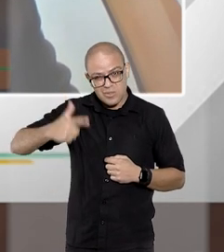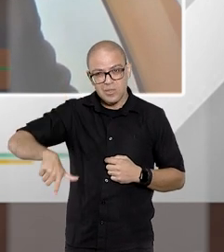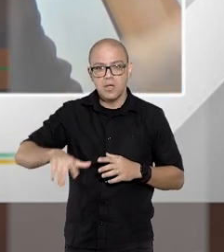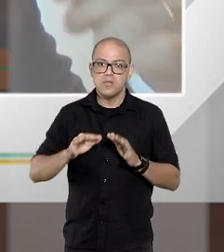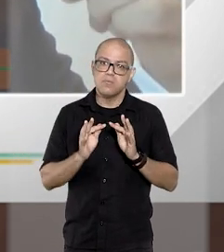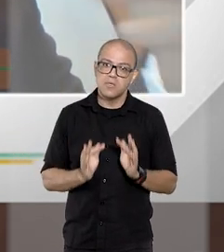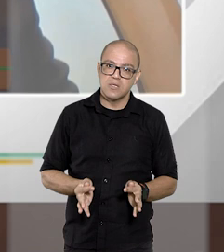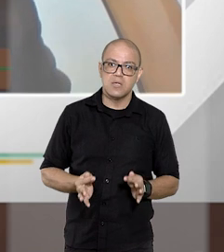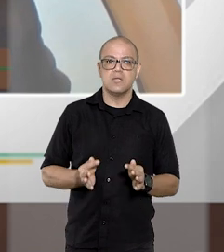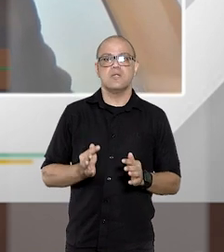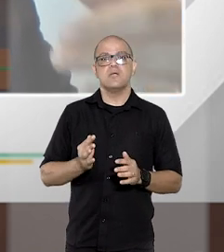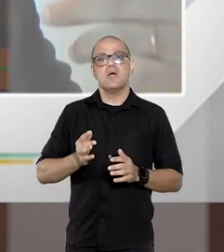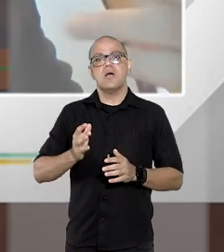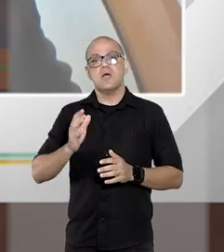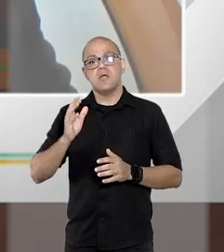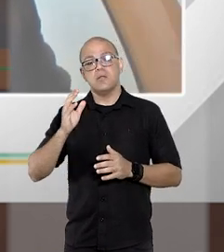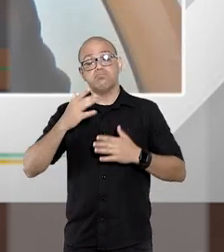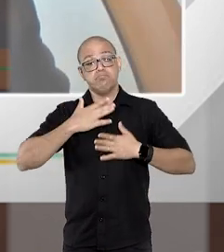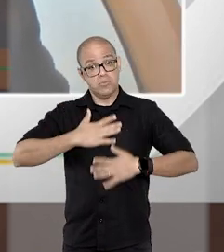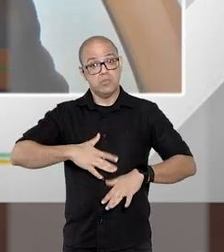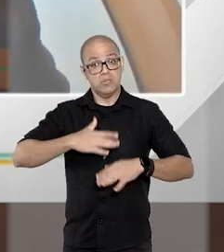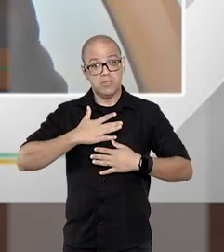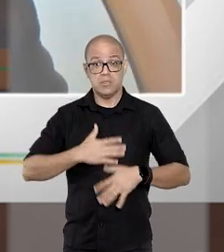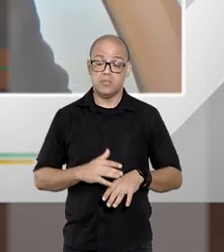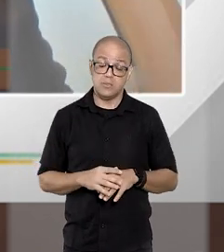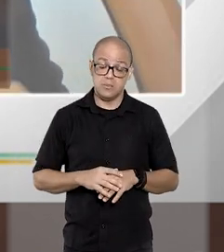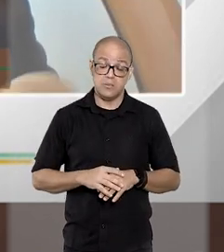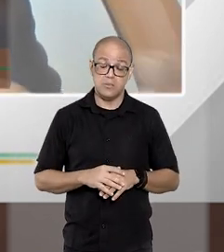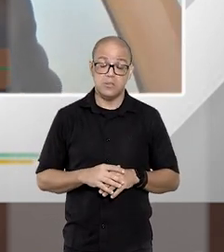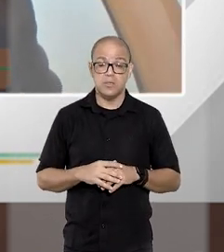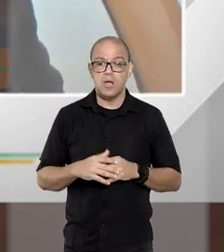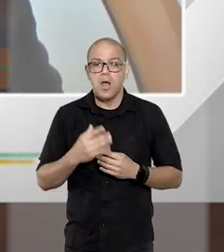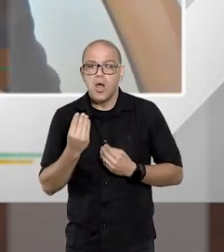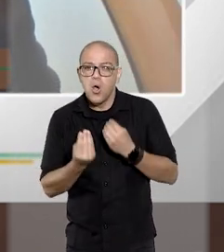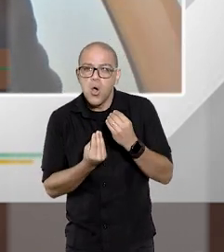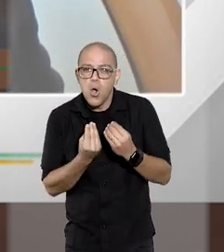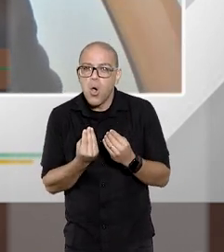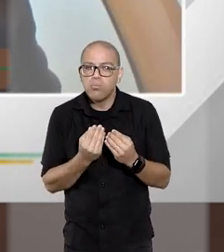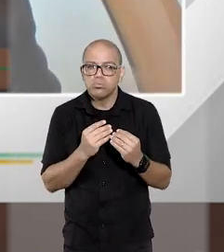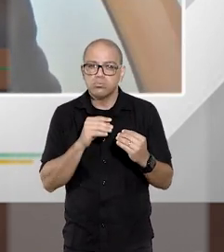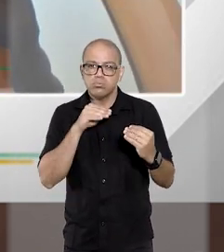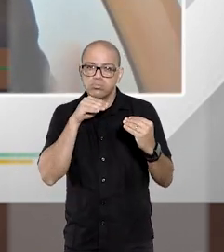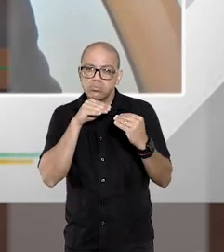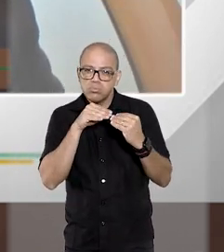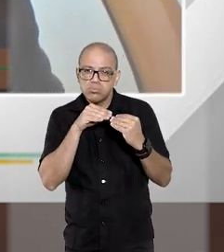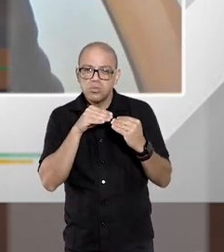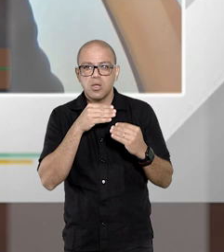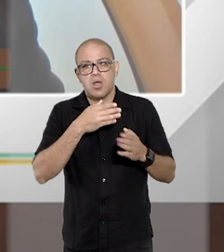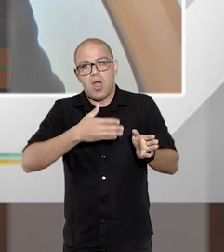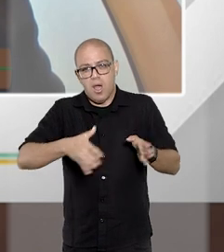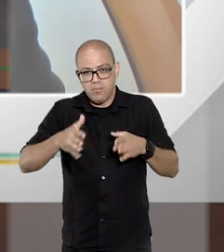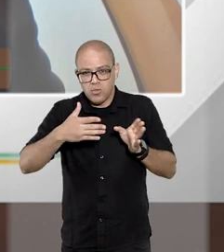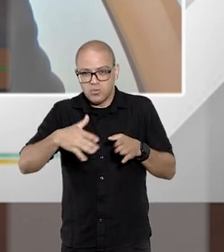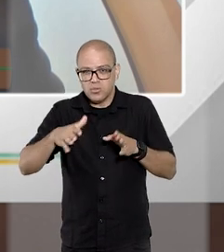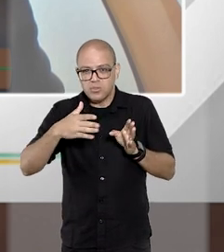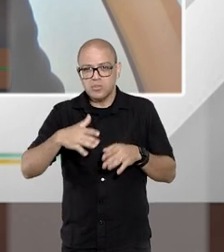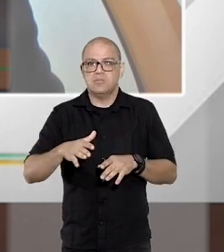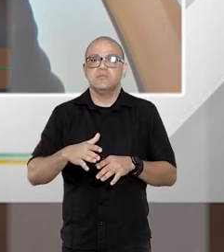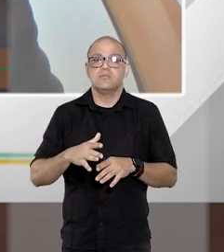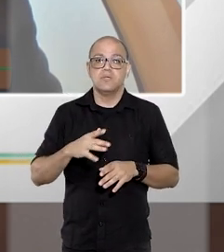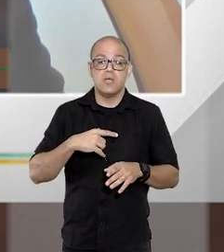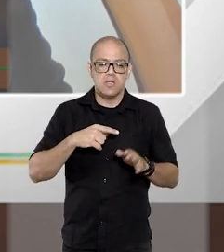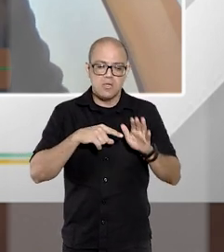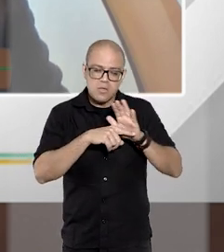simplicidade celeridade e como então compatibilizar a produção da